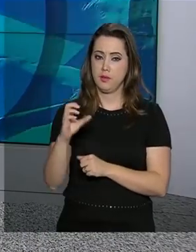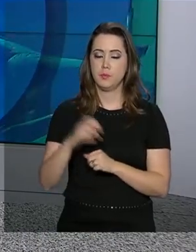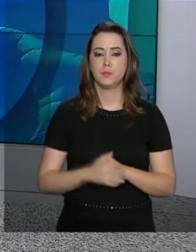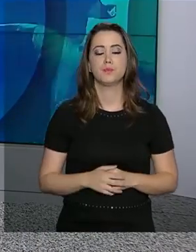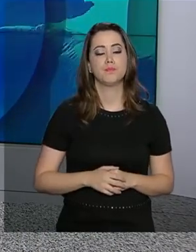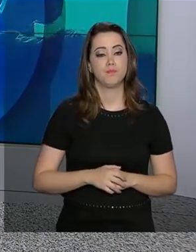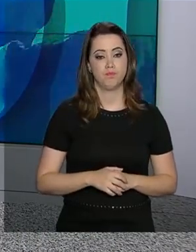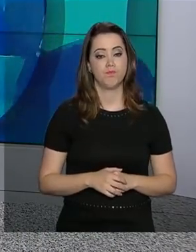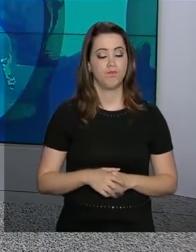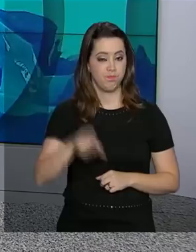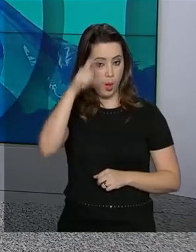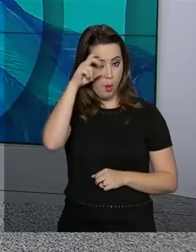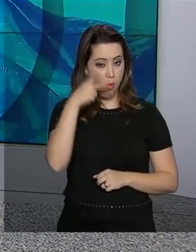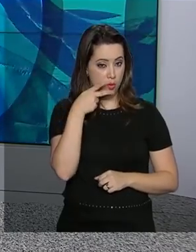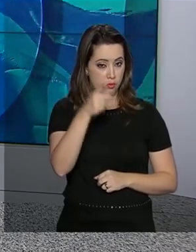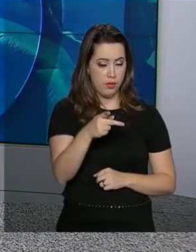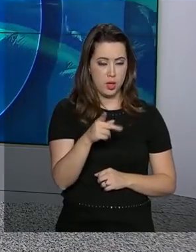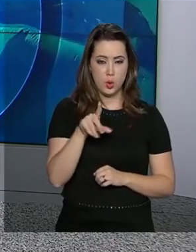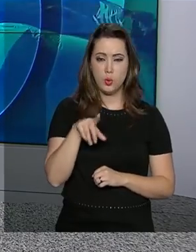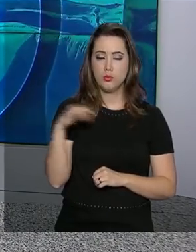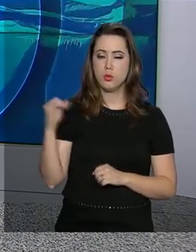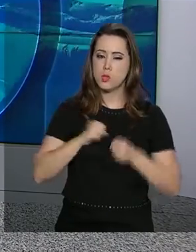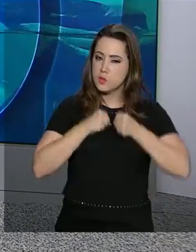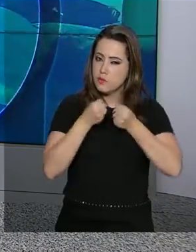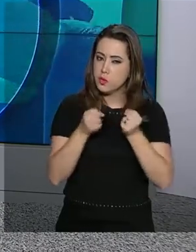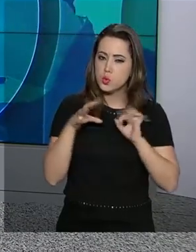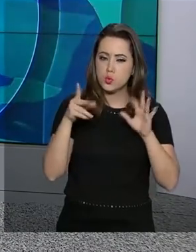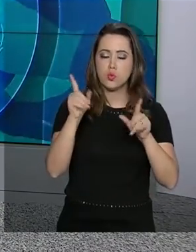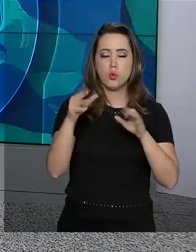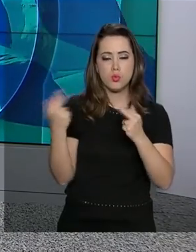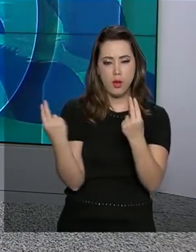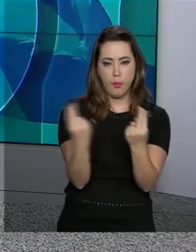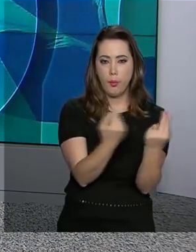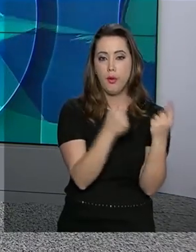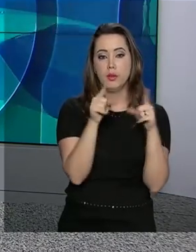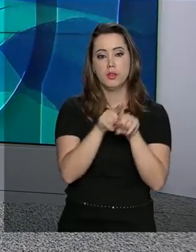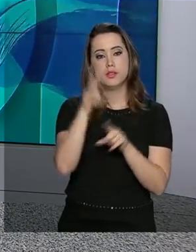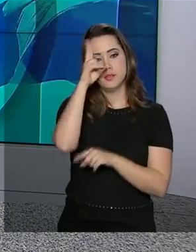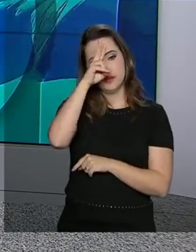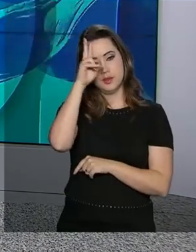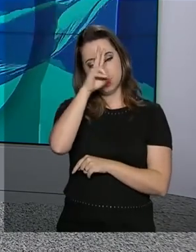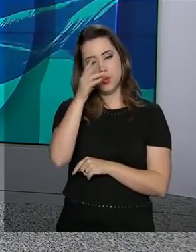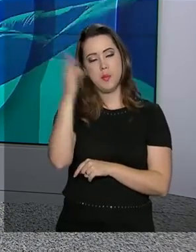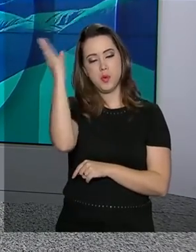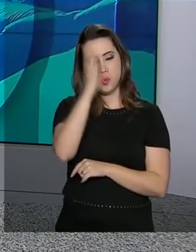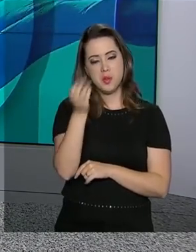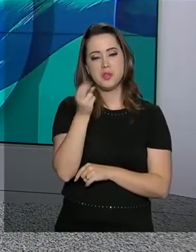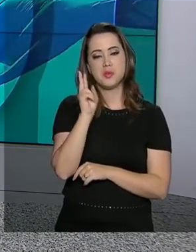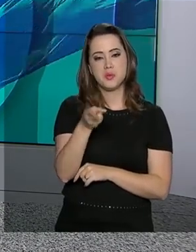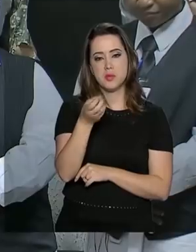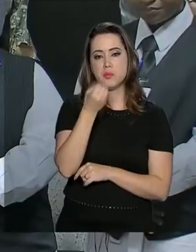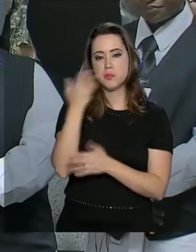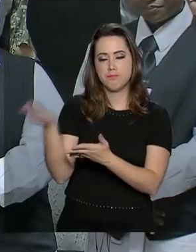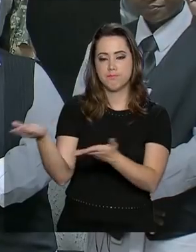Moro ressaltou que o mérito de todos é igual e lembrou o talento acolhedor do Brasil.